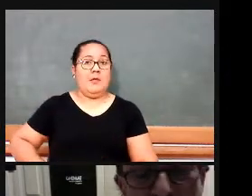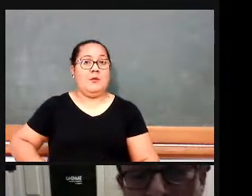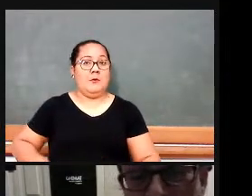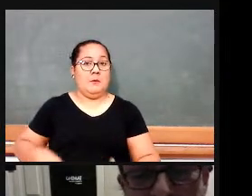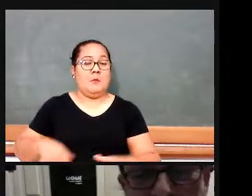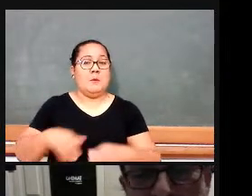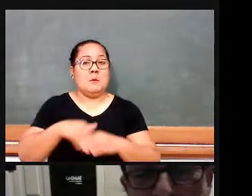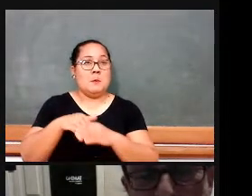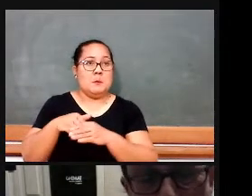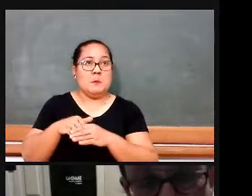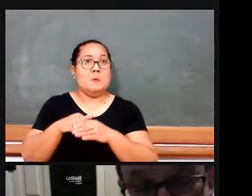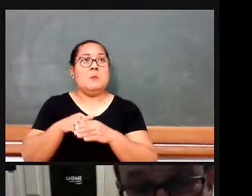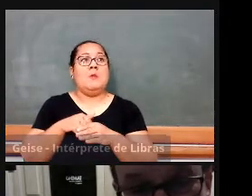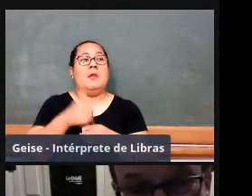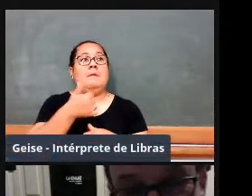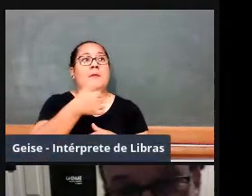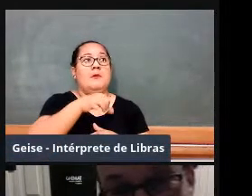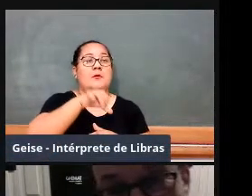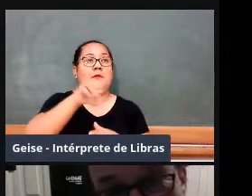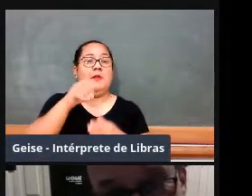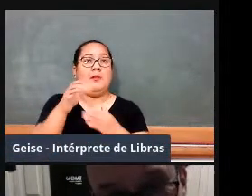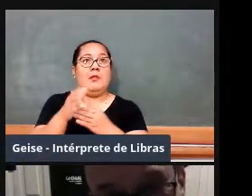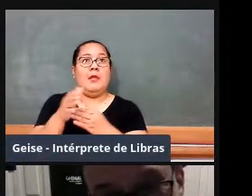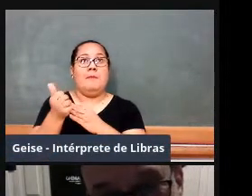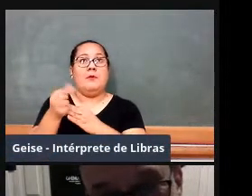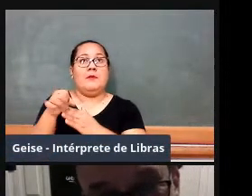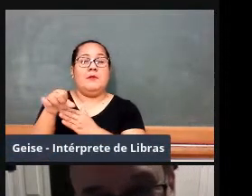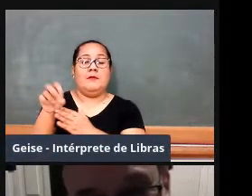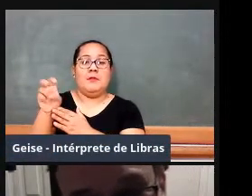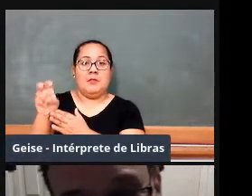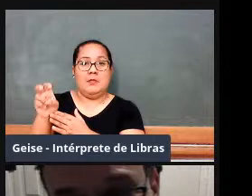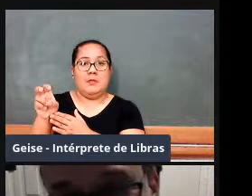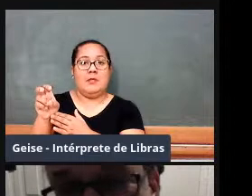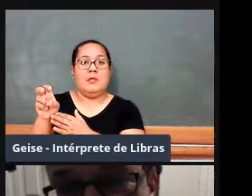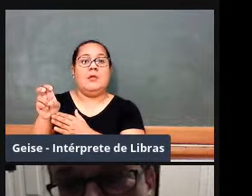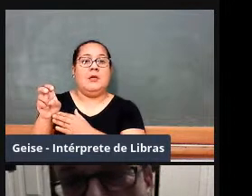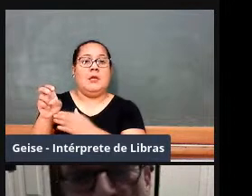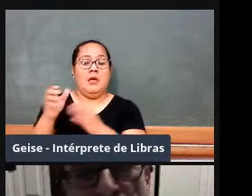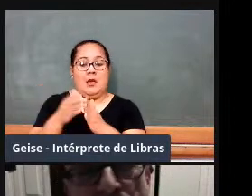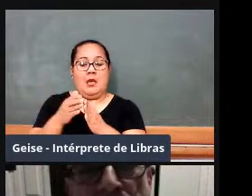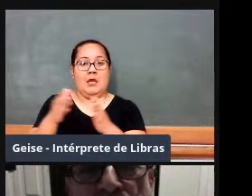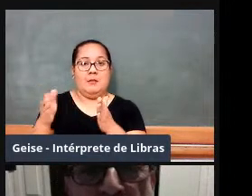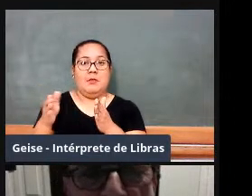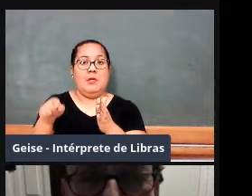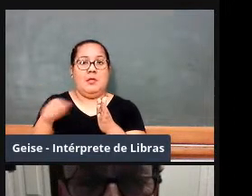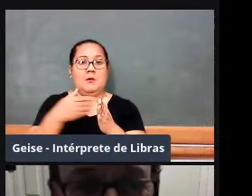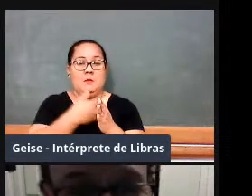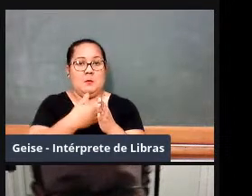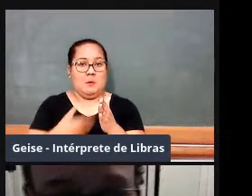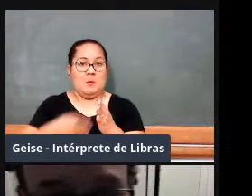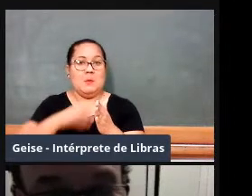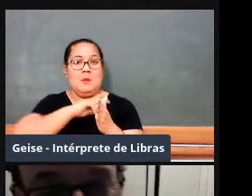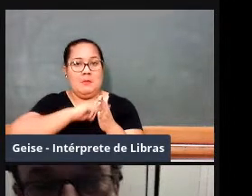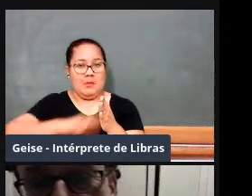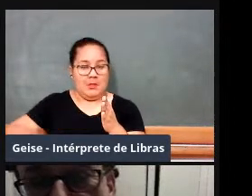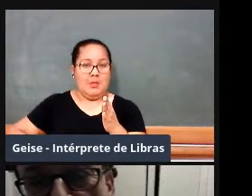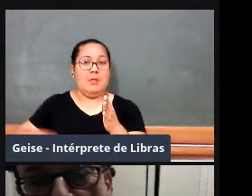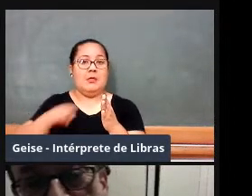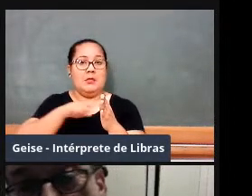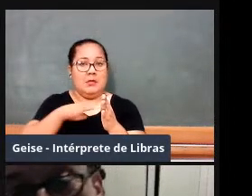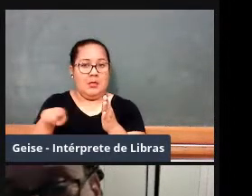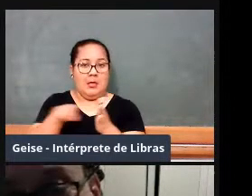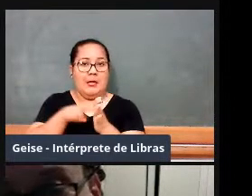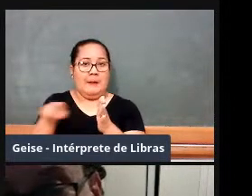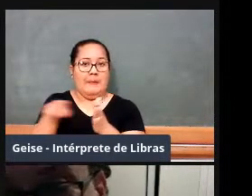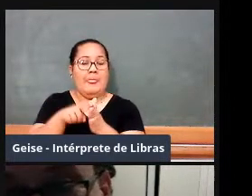1995, ele tinha sido ministro do Itamar, então, a manchete da Folha, FHC, toma